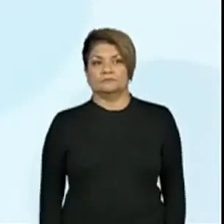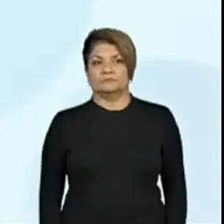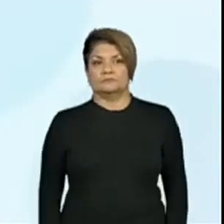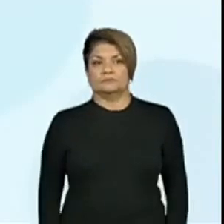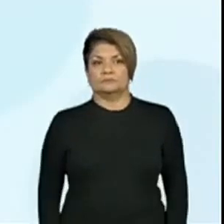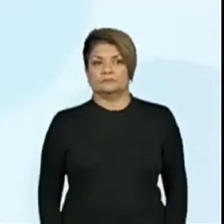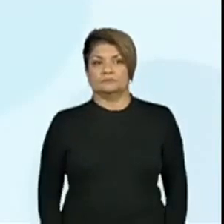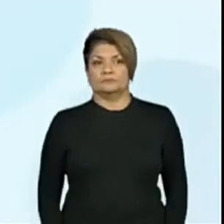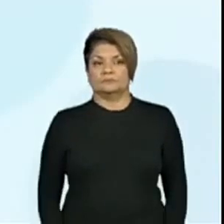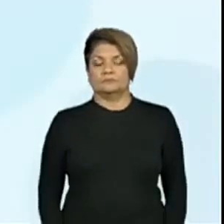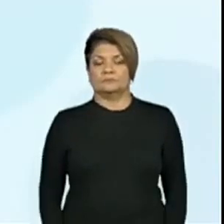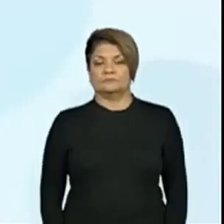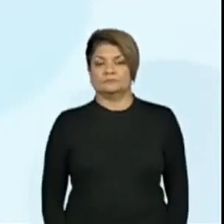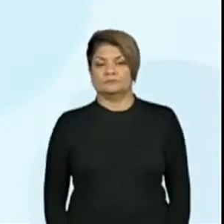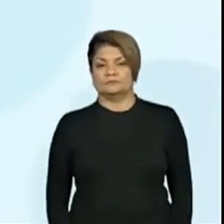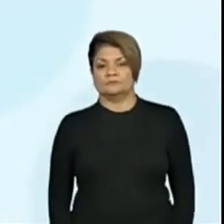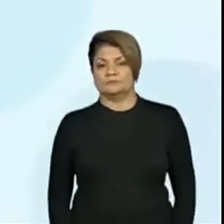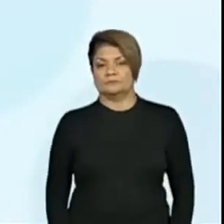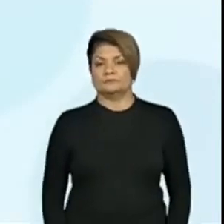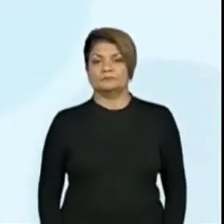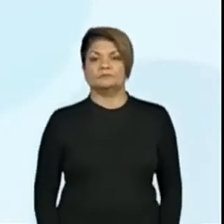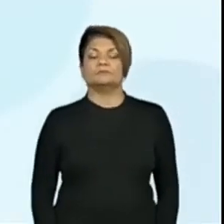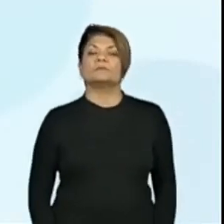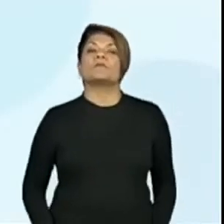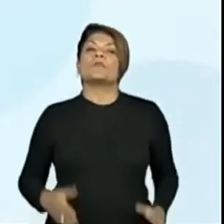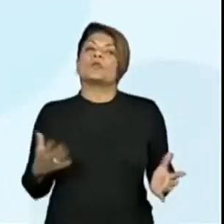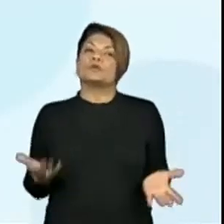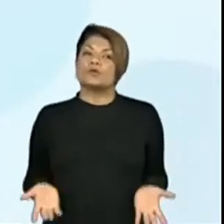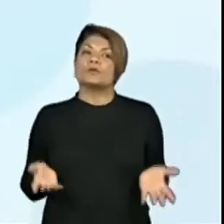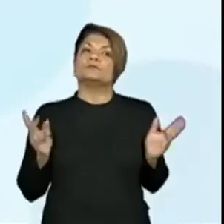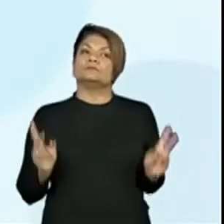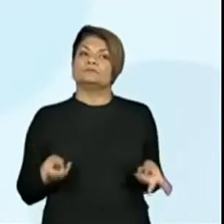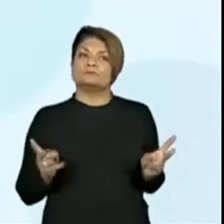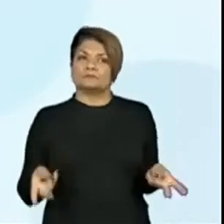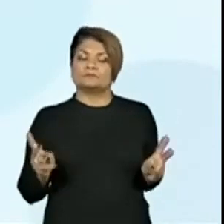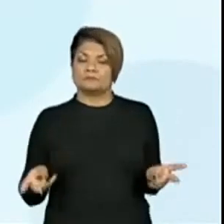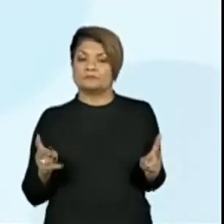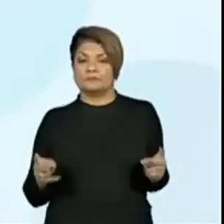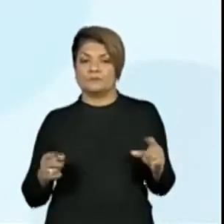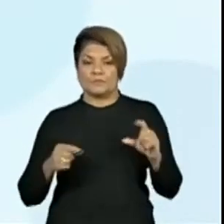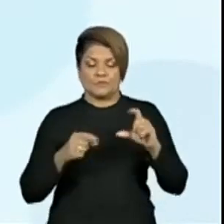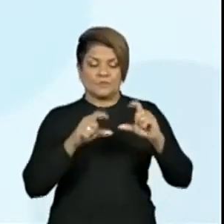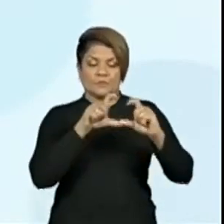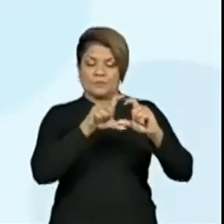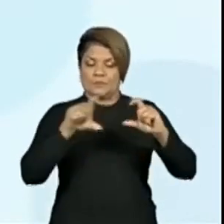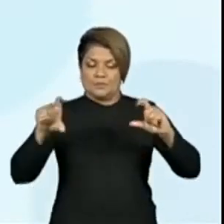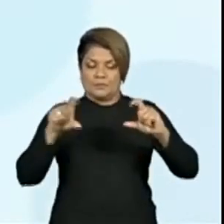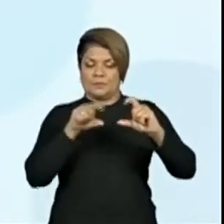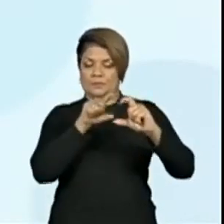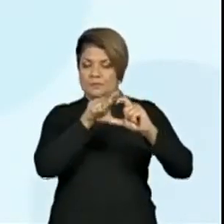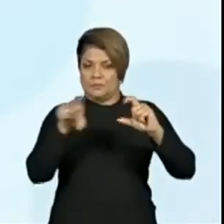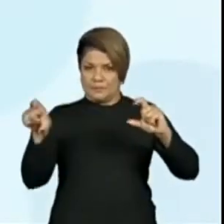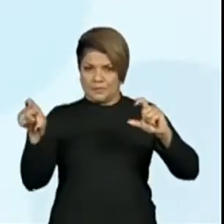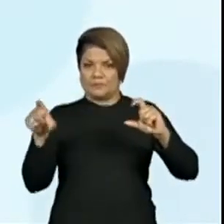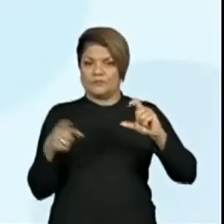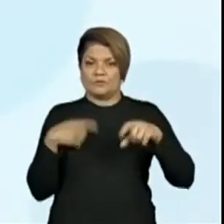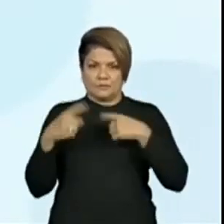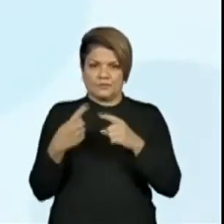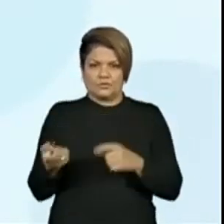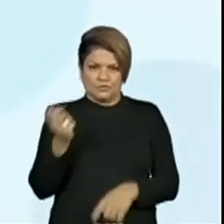Duendes. Era essa que estava no mesmo parágrafo. Se a gente voltar, depois a gente vai retomar uma parte lá.